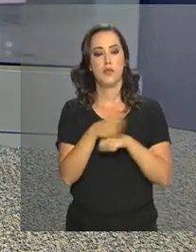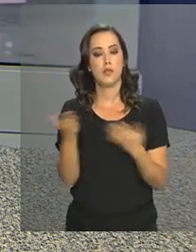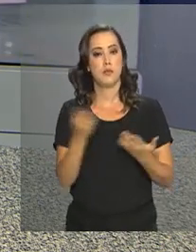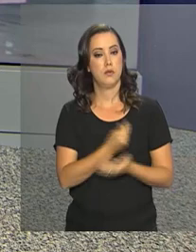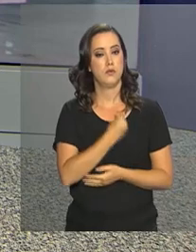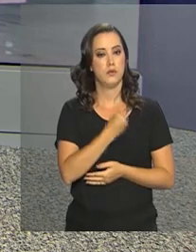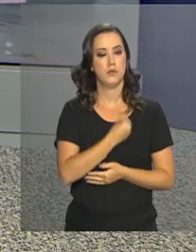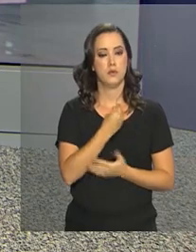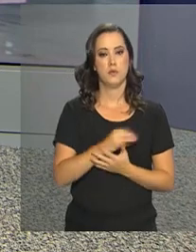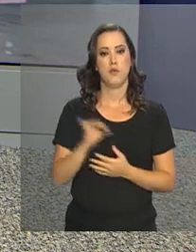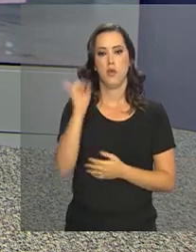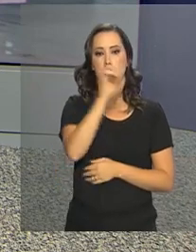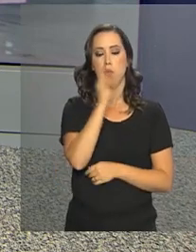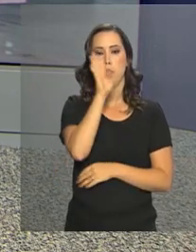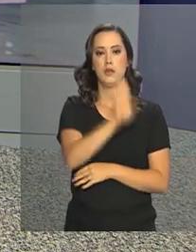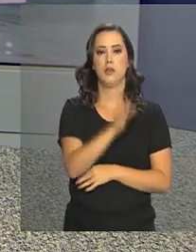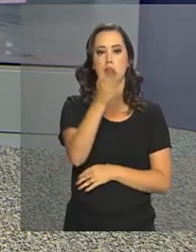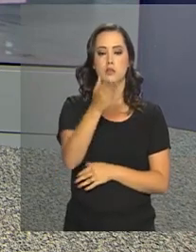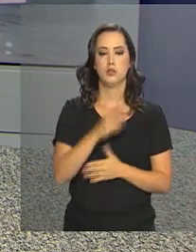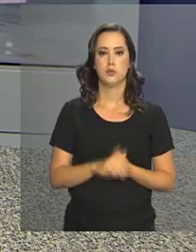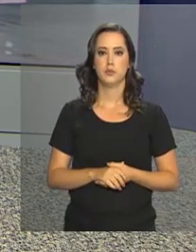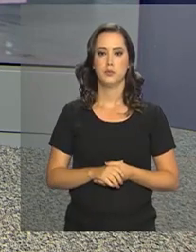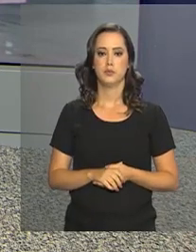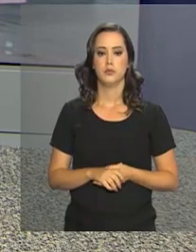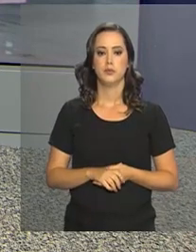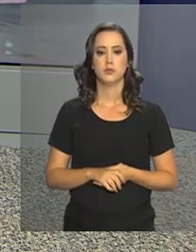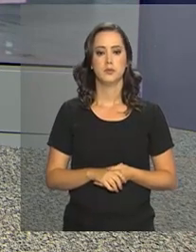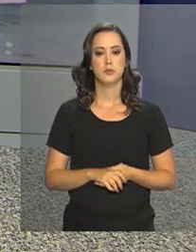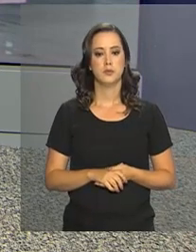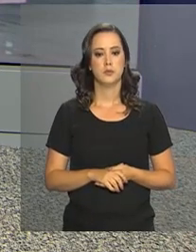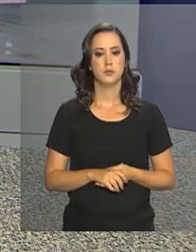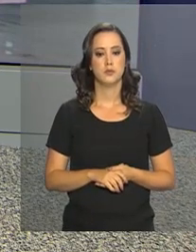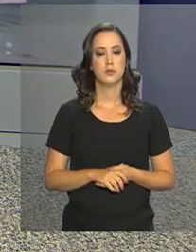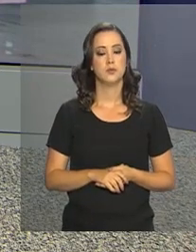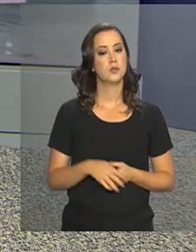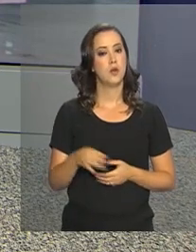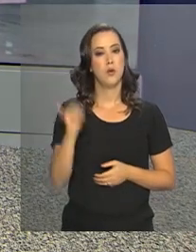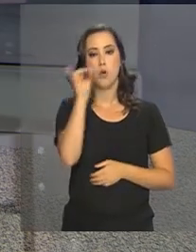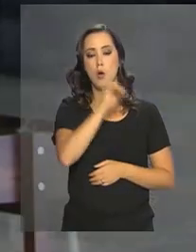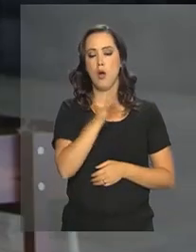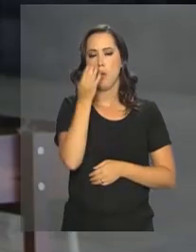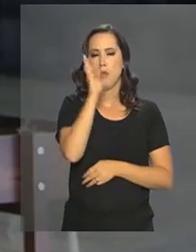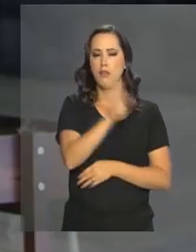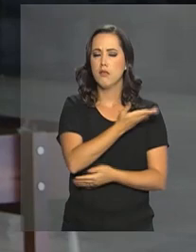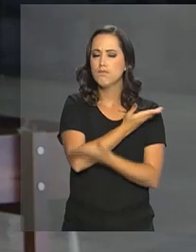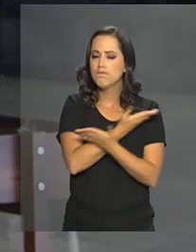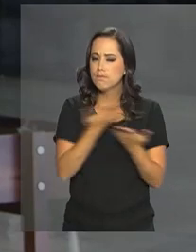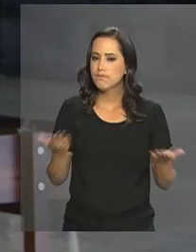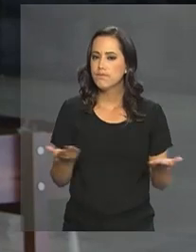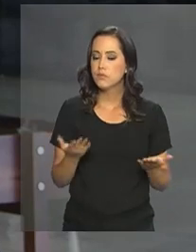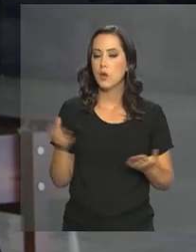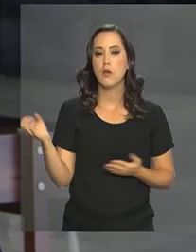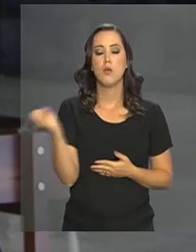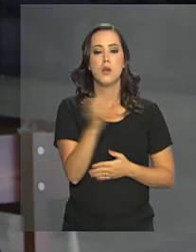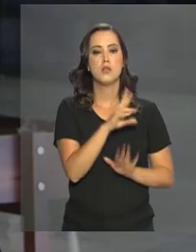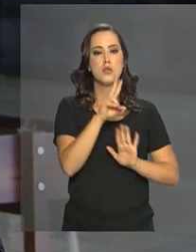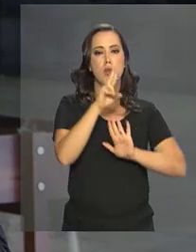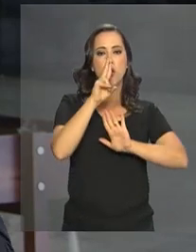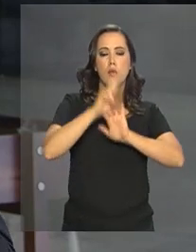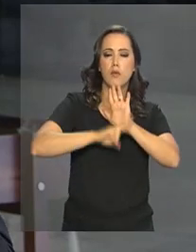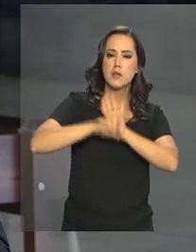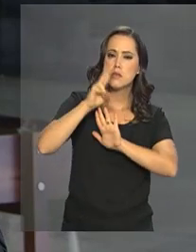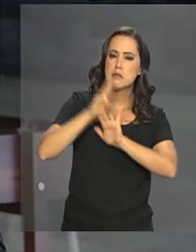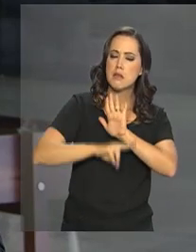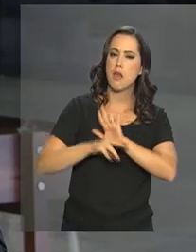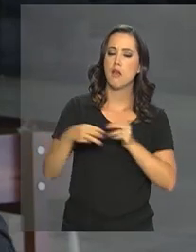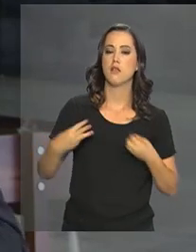vivo. Boa tarde, Pablo. Explica isso para a gente. Boa tarde, Roberto. Boa tarde a todos. Com as novas regras, o